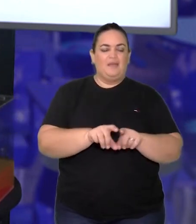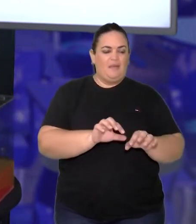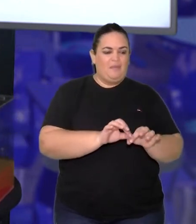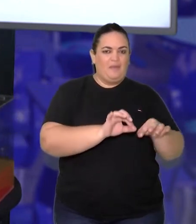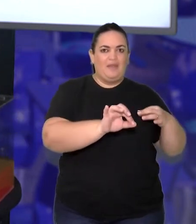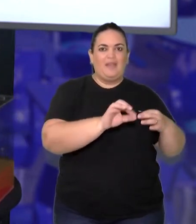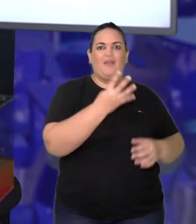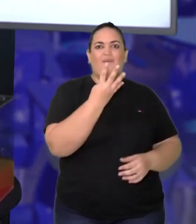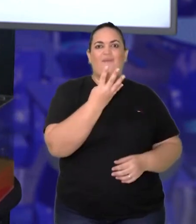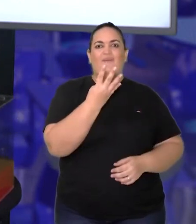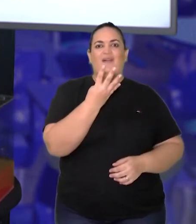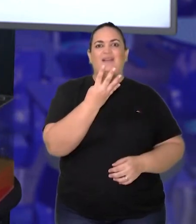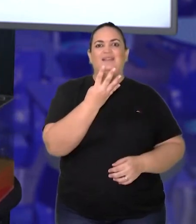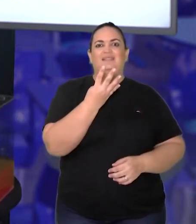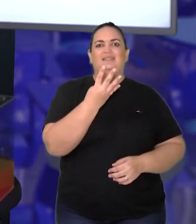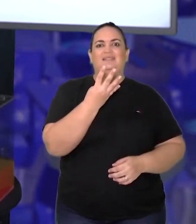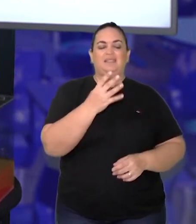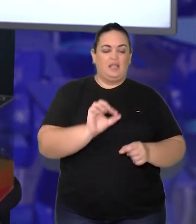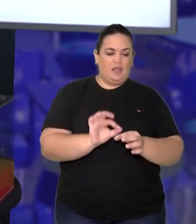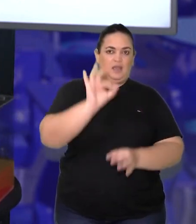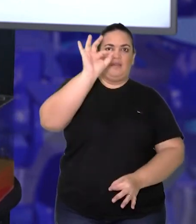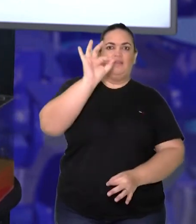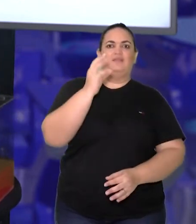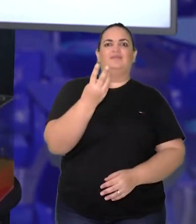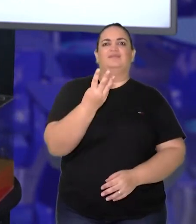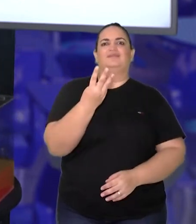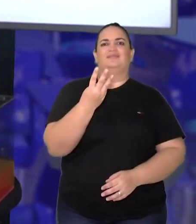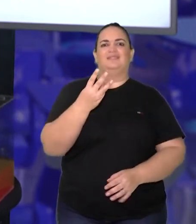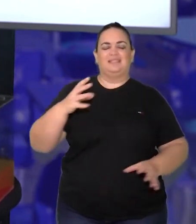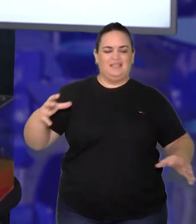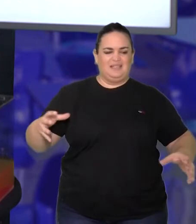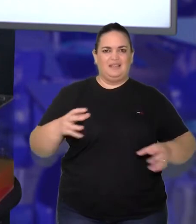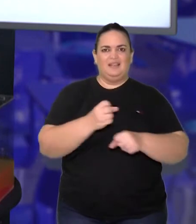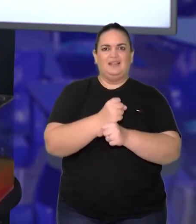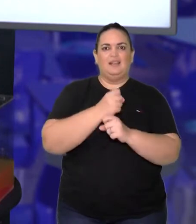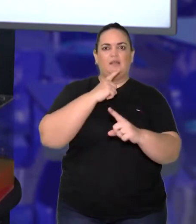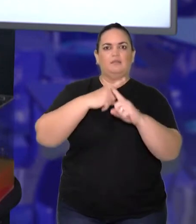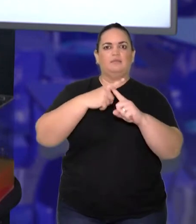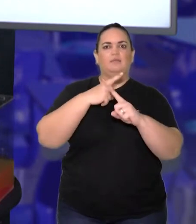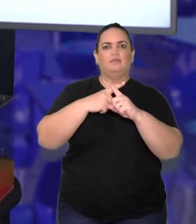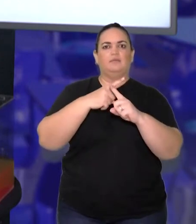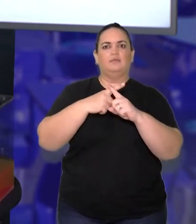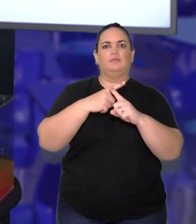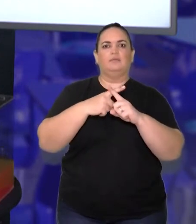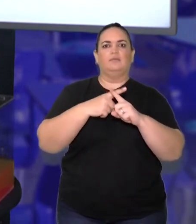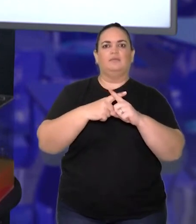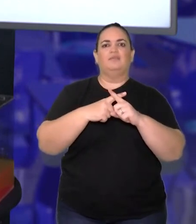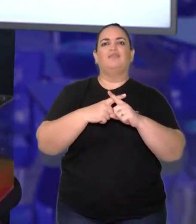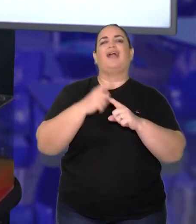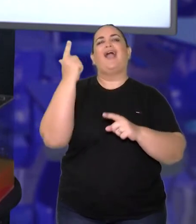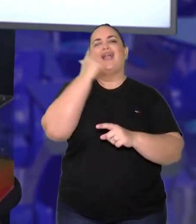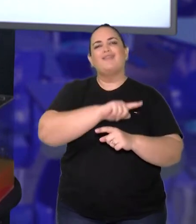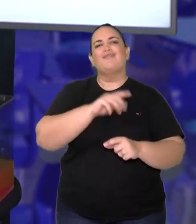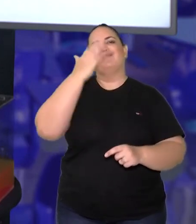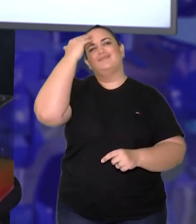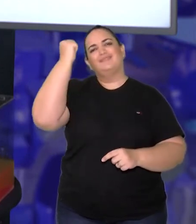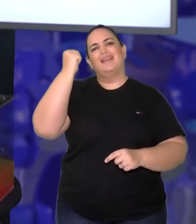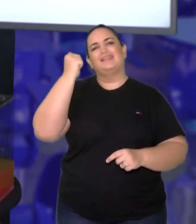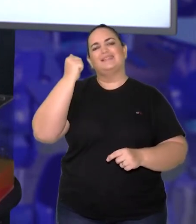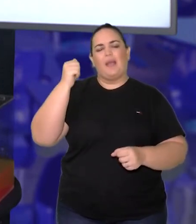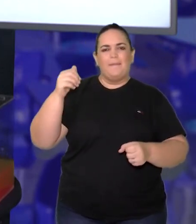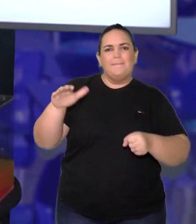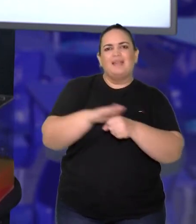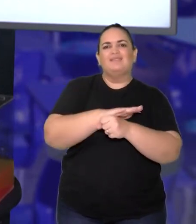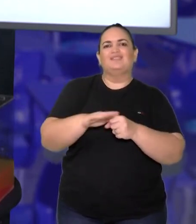tá? E na altura você tem mais 3. Então, fazendo a multiplicação dessas medidas, a gente acha o total de